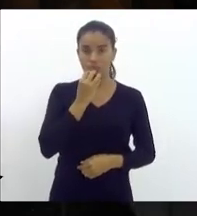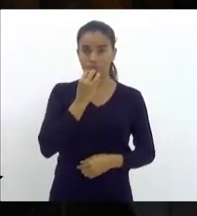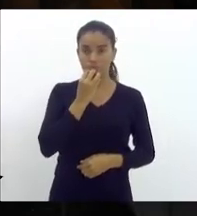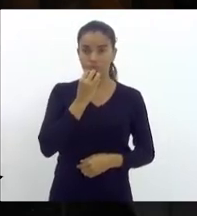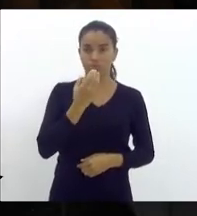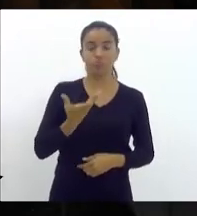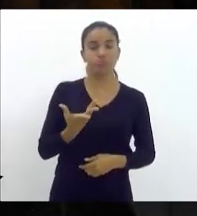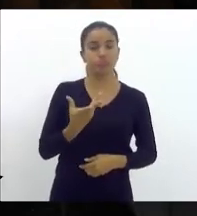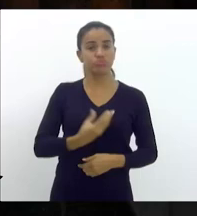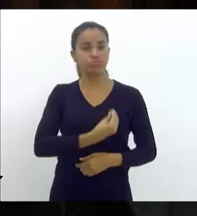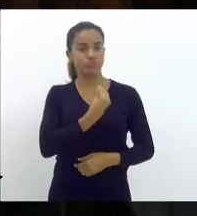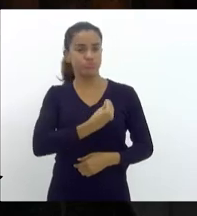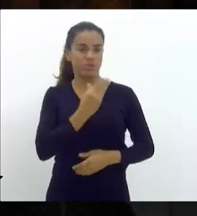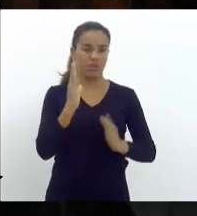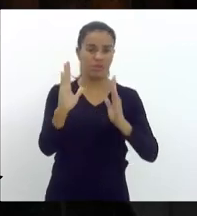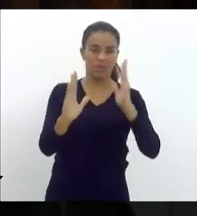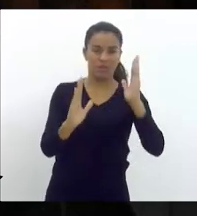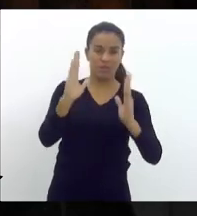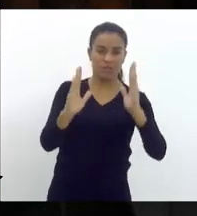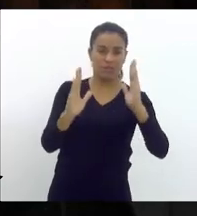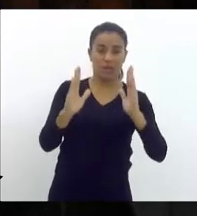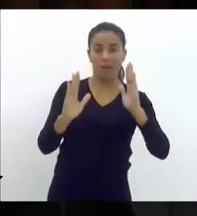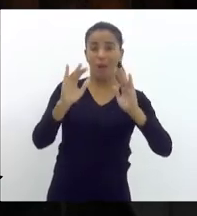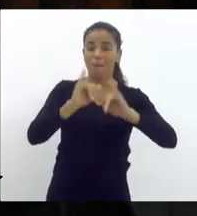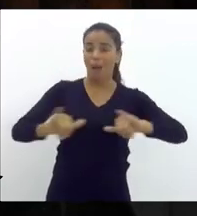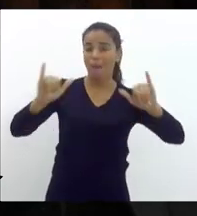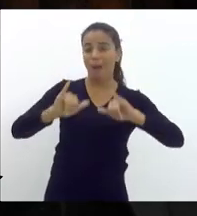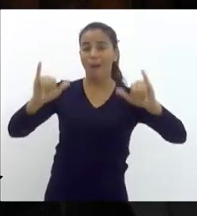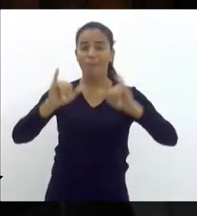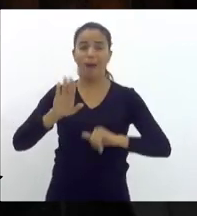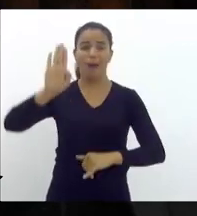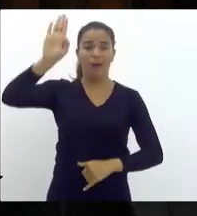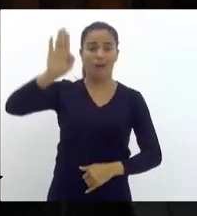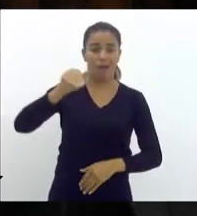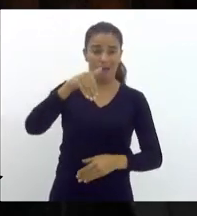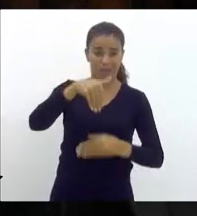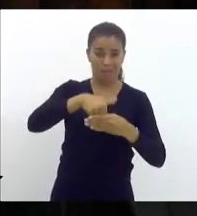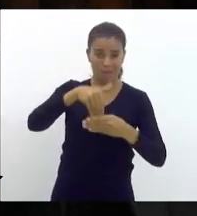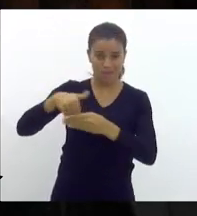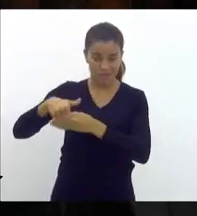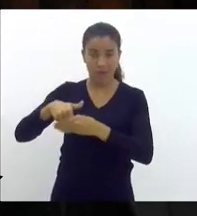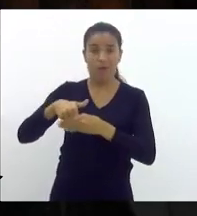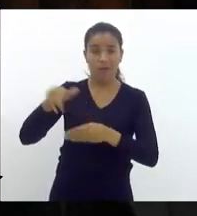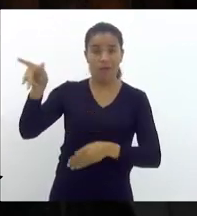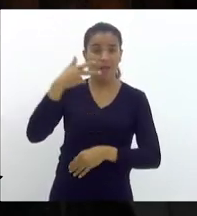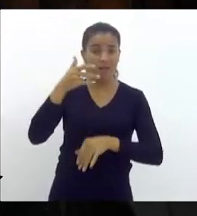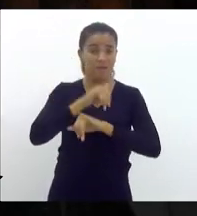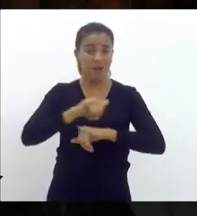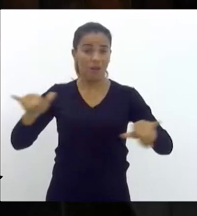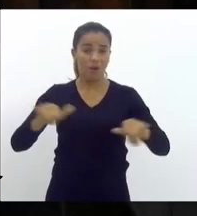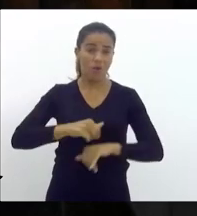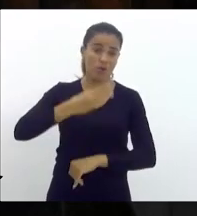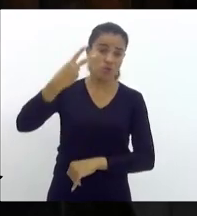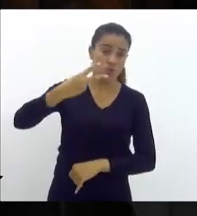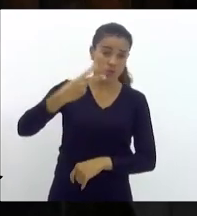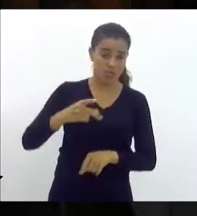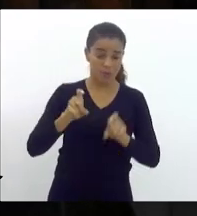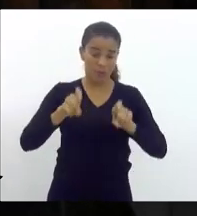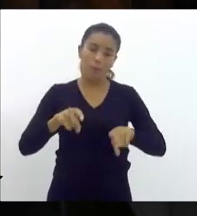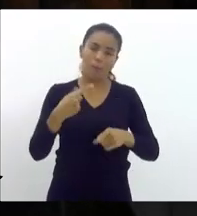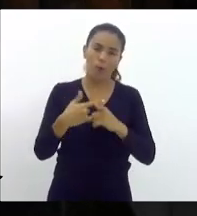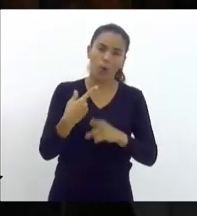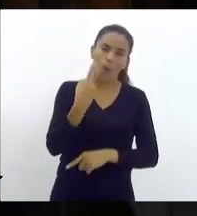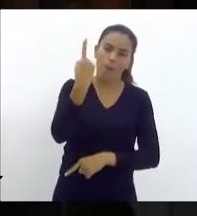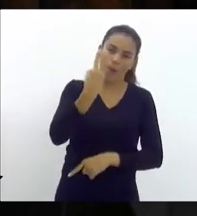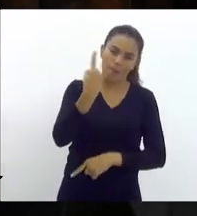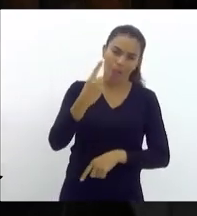estava em campanha, ele afirmou que, no seu segundo mandato, que o primeiro foi provisório,